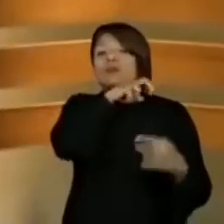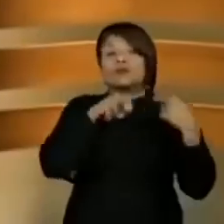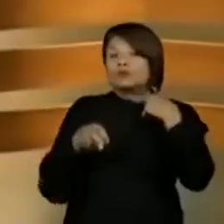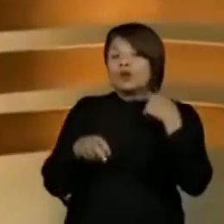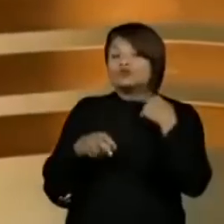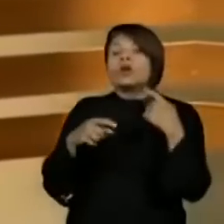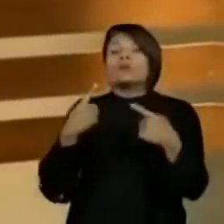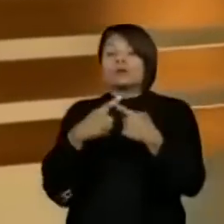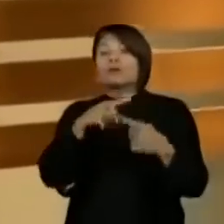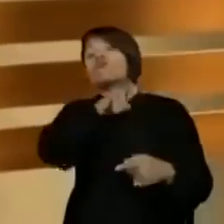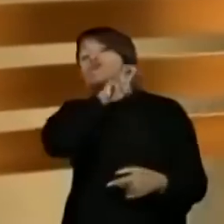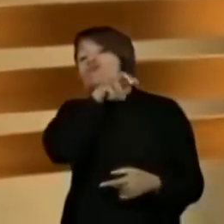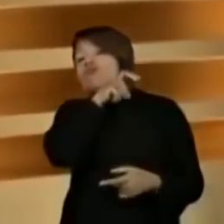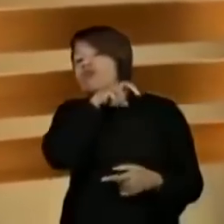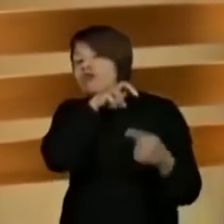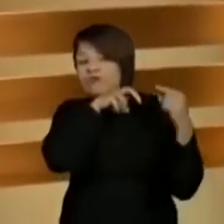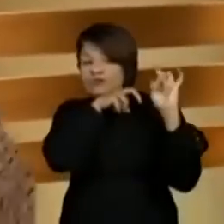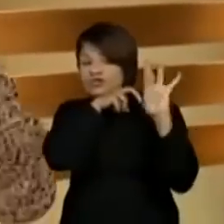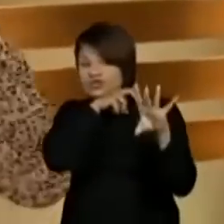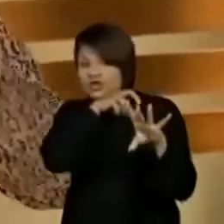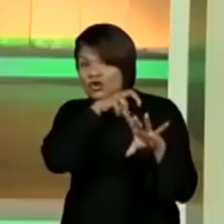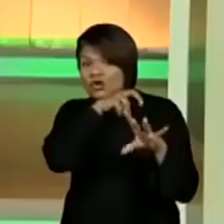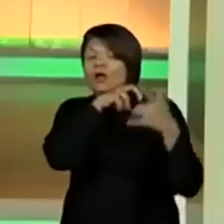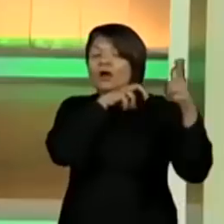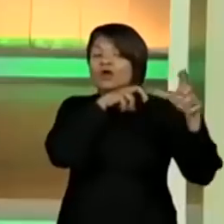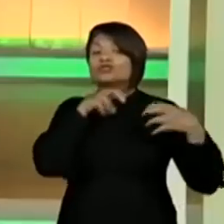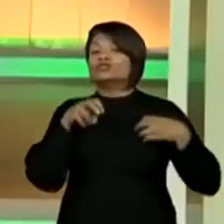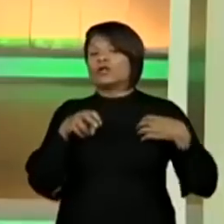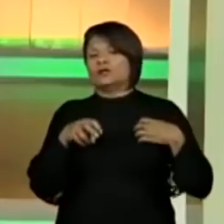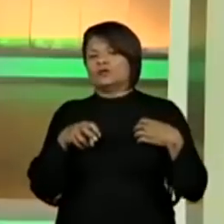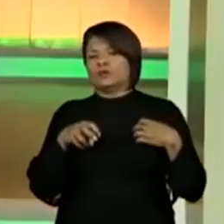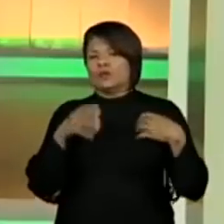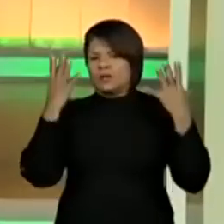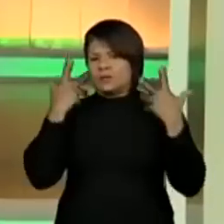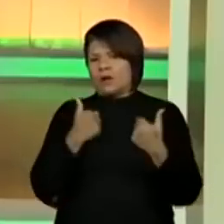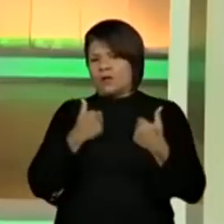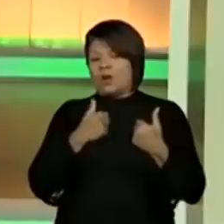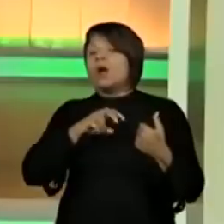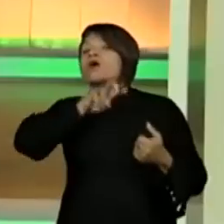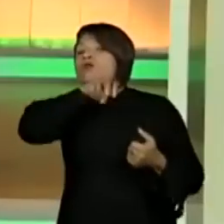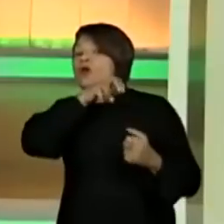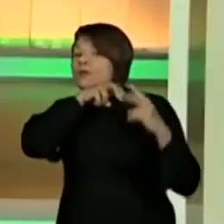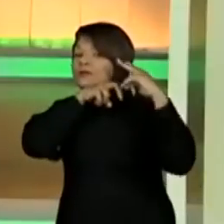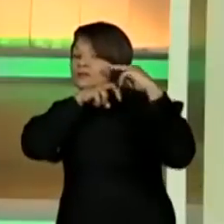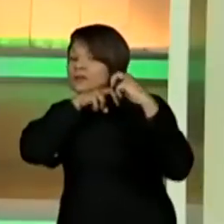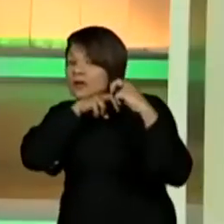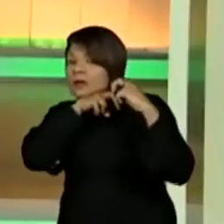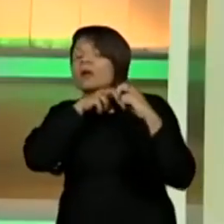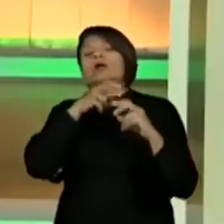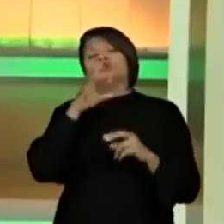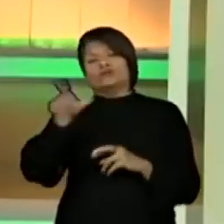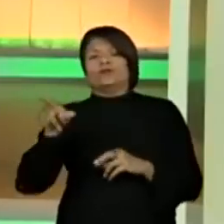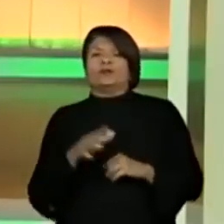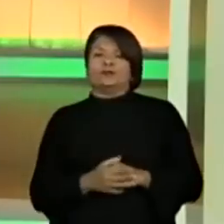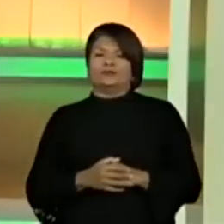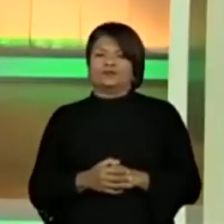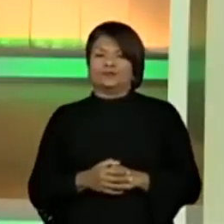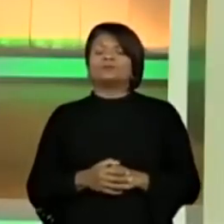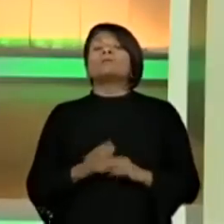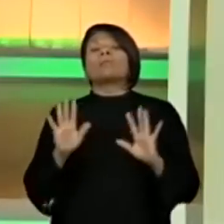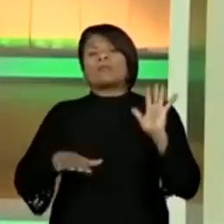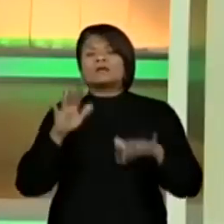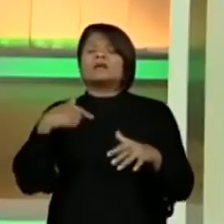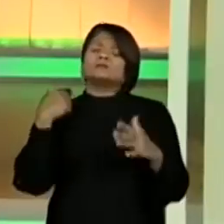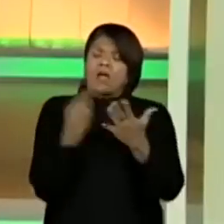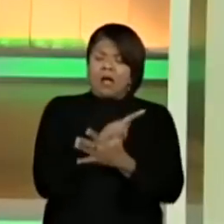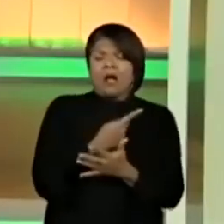outro tipo de animal. Então, é cobra cega. Vocês estão vendo que às vezes a gente erra, não é porque a gente não sabe ou não conseguiu ler. A